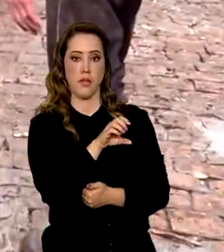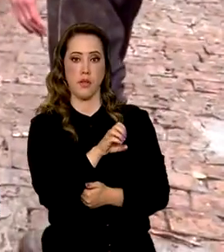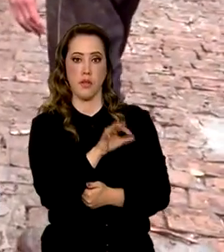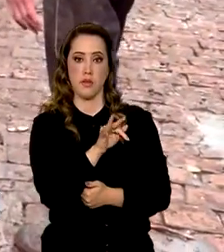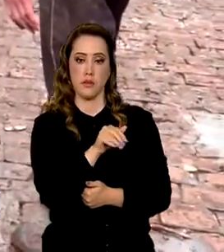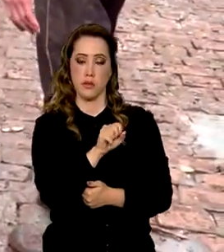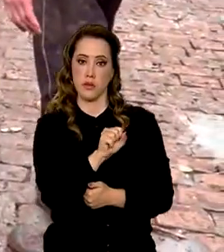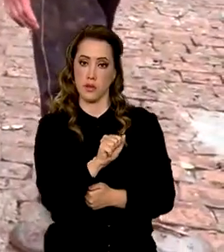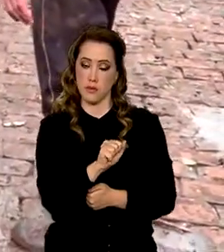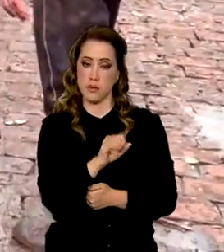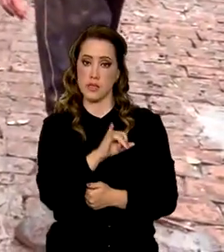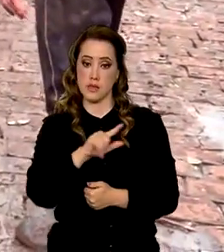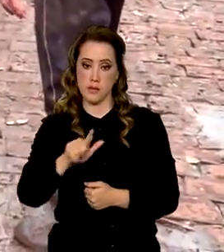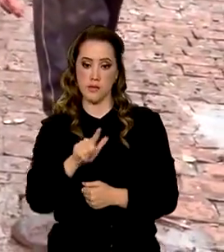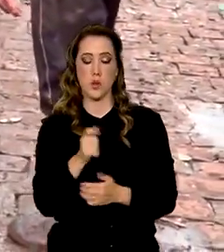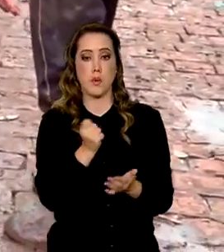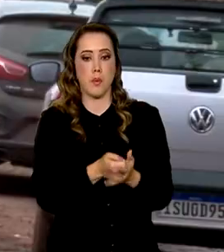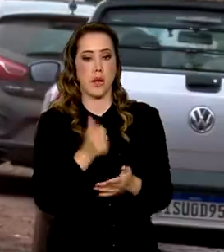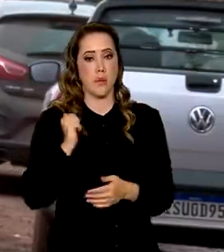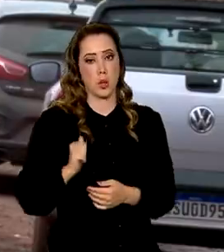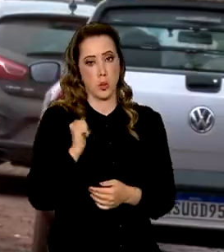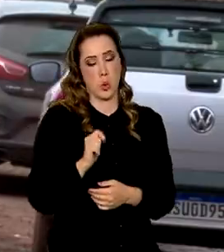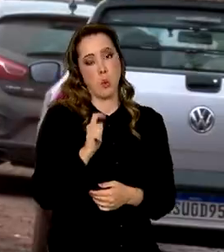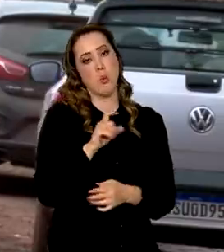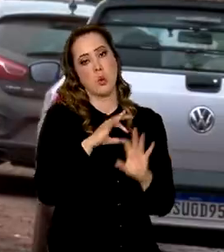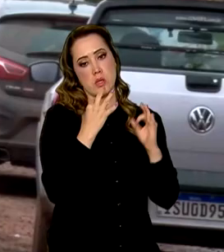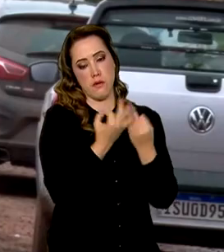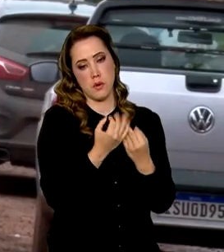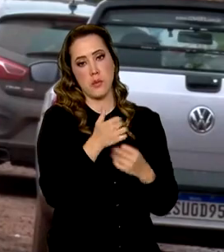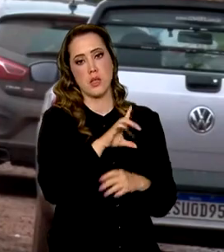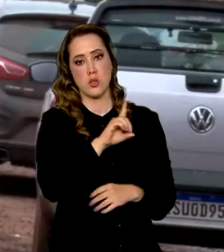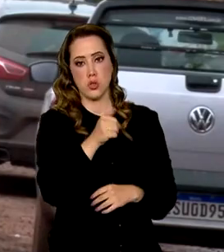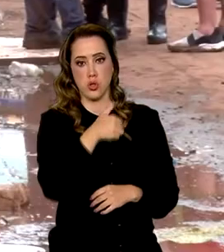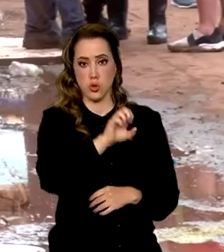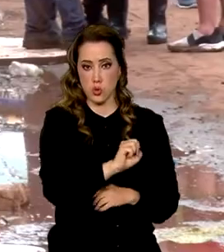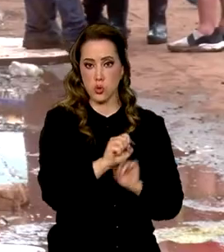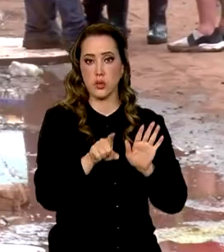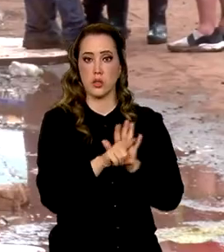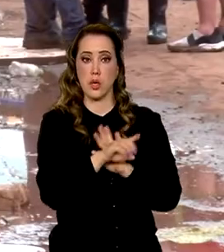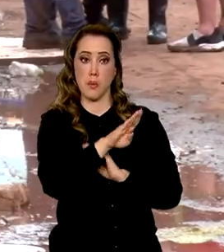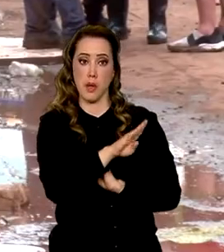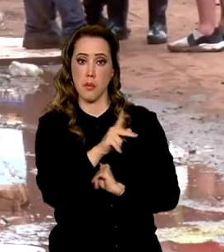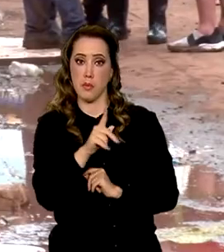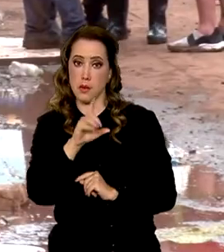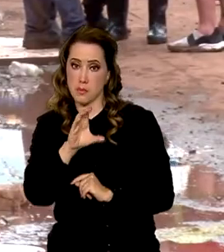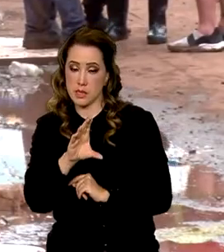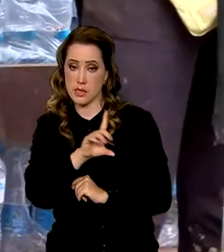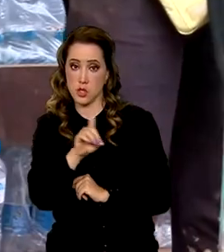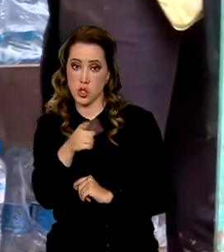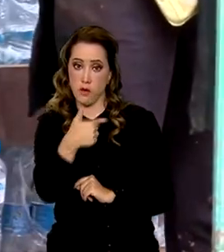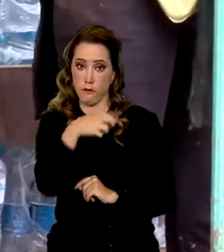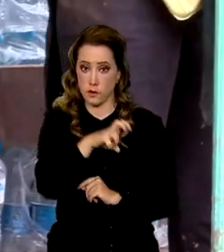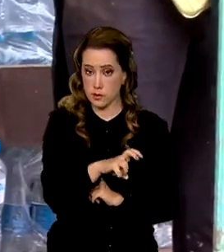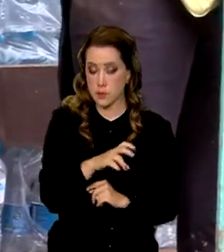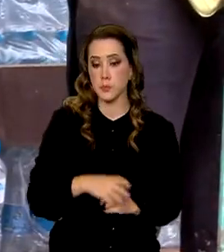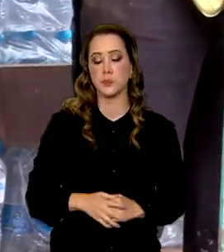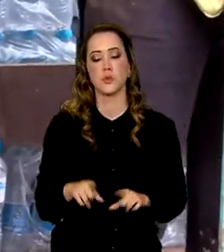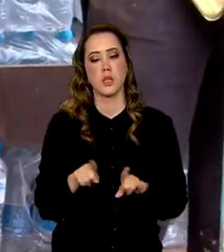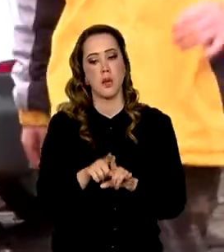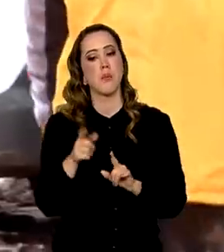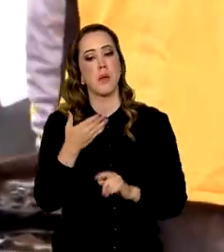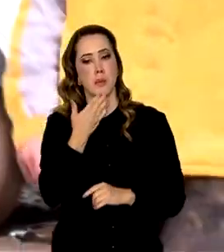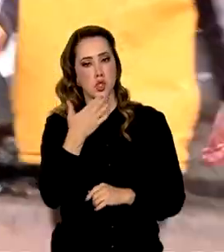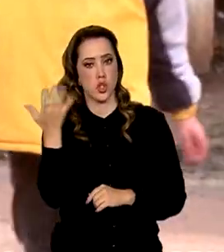Bolsa Família para o dia 18 e do benefício de prestação continuada, o BPC, para o dia 25. Também será possível